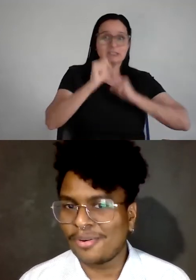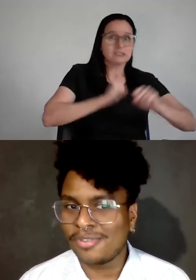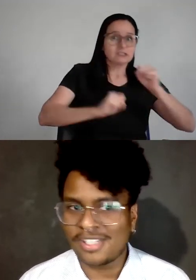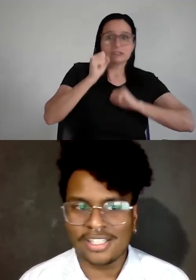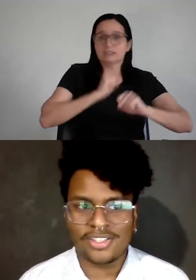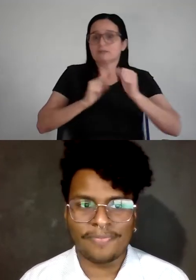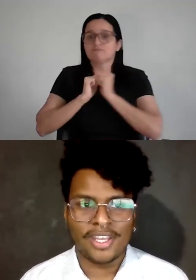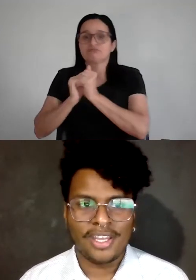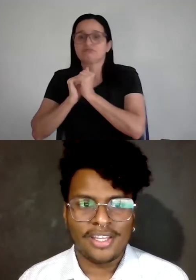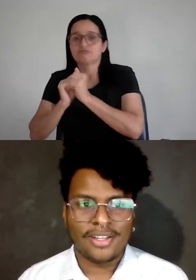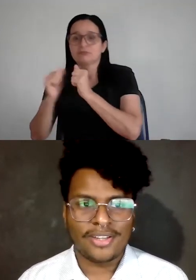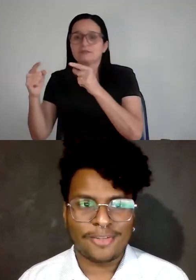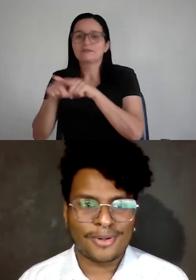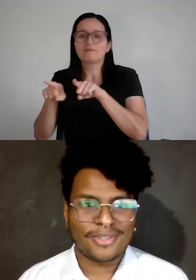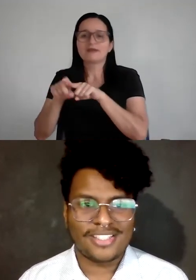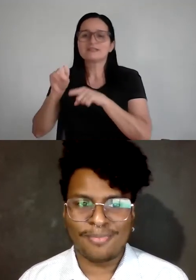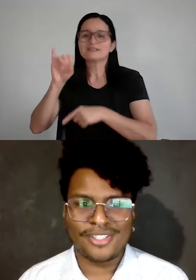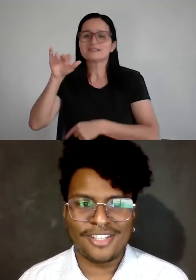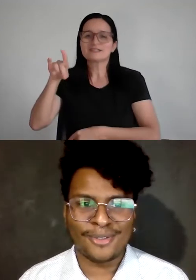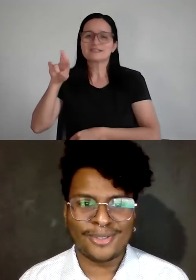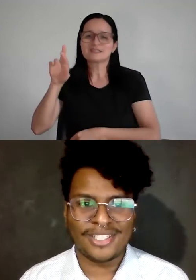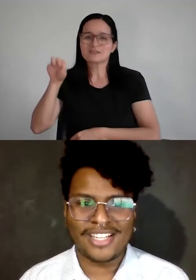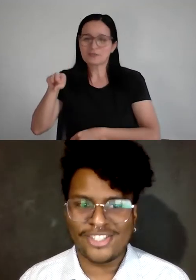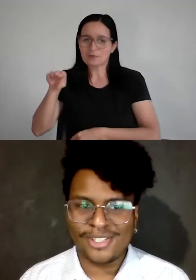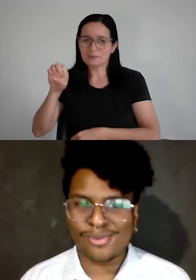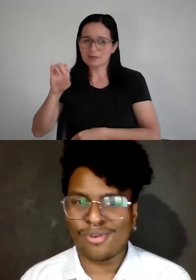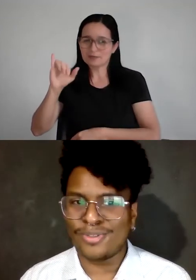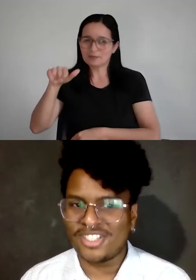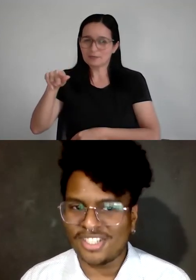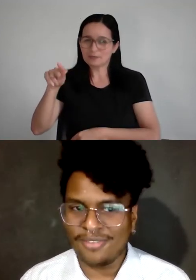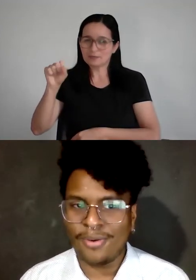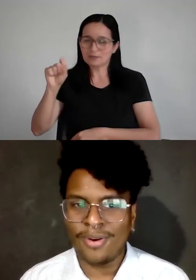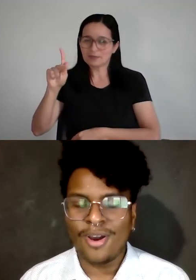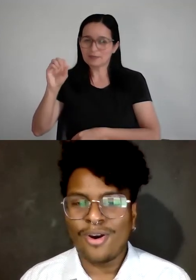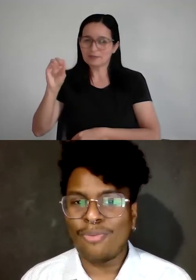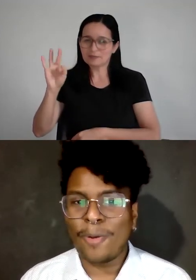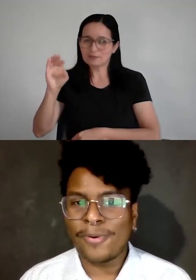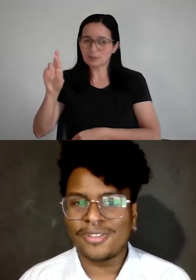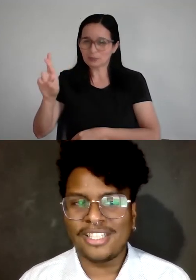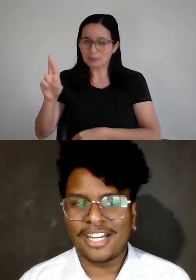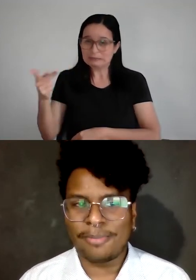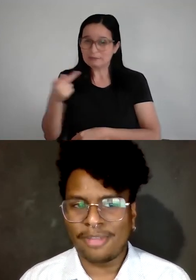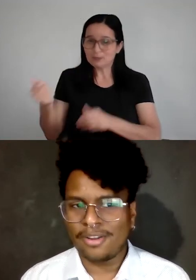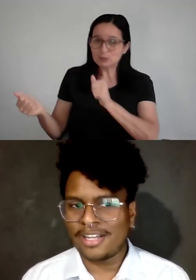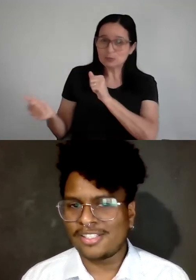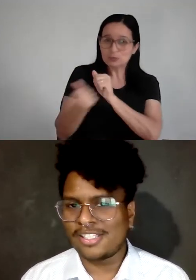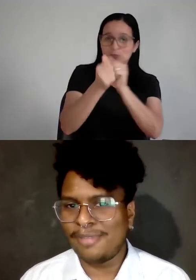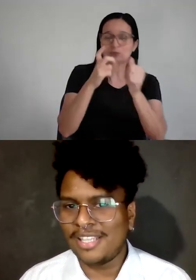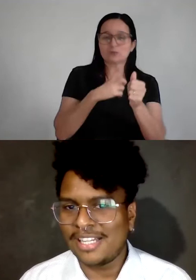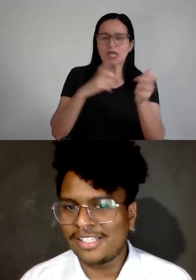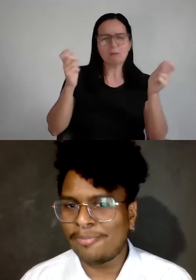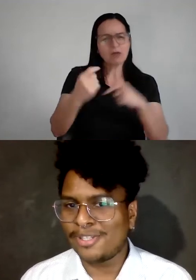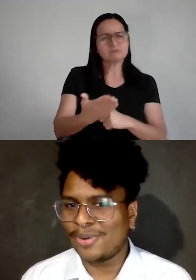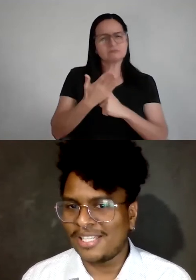de aprovação constante, então, eu queria te perguntar se é possível tornar disso um combustível ou uma oportunidade para melhorar nossas